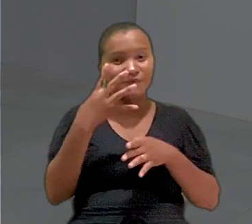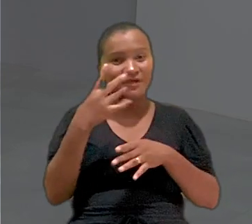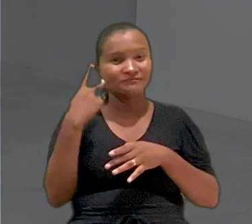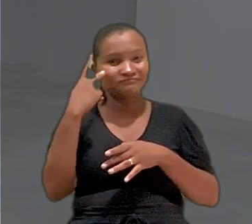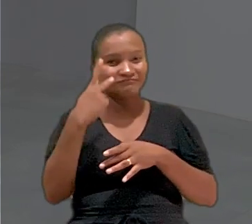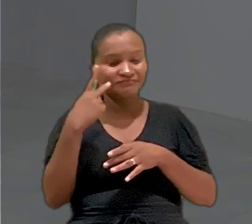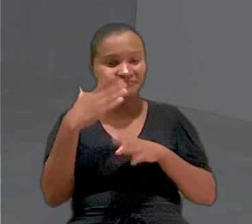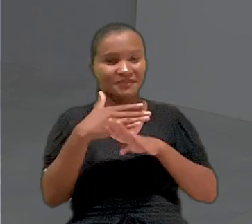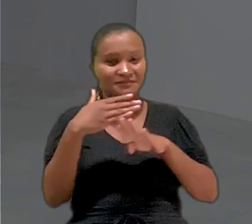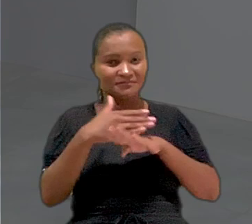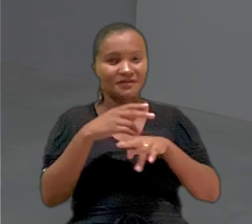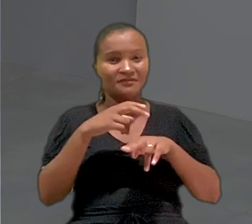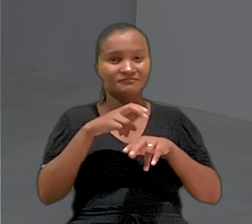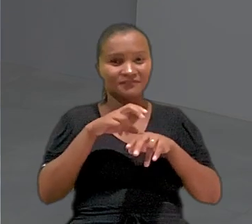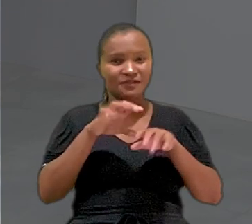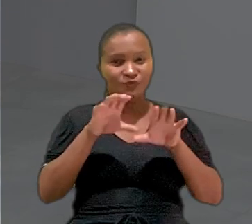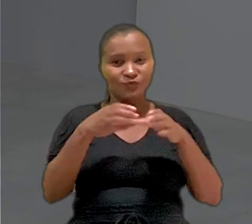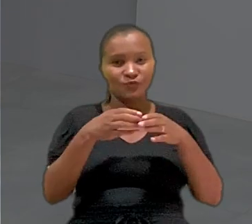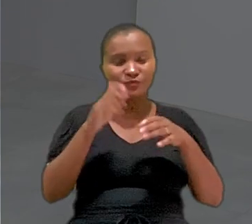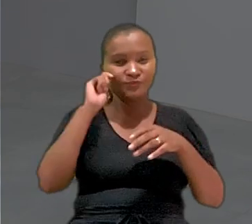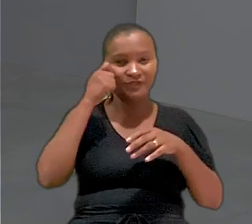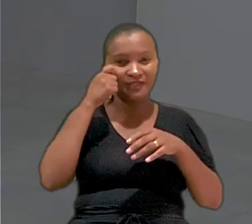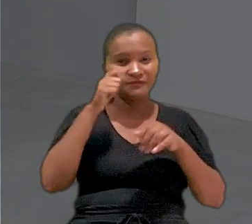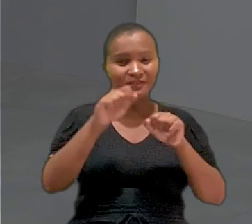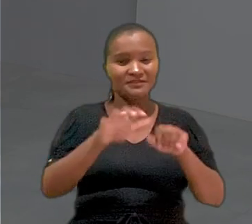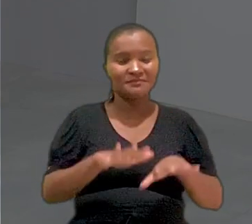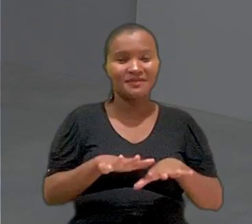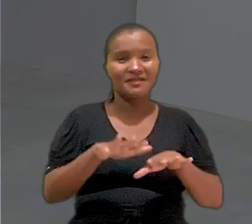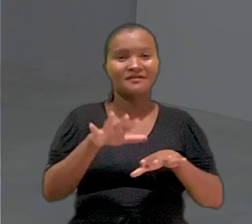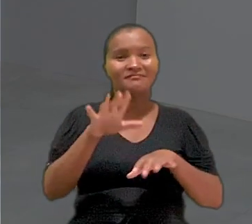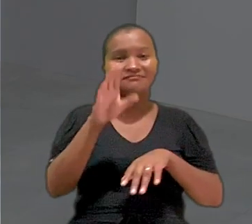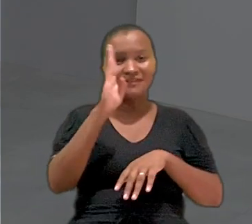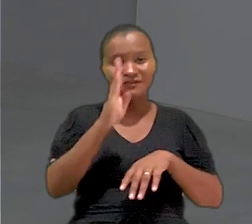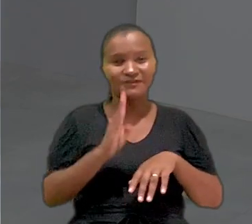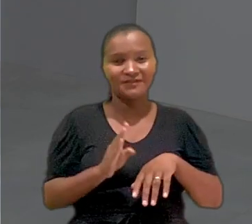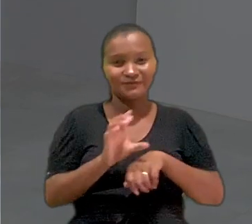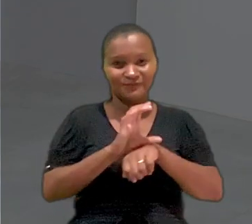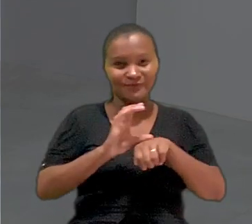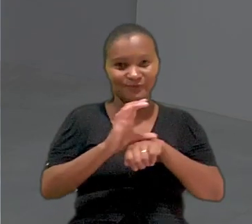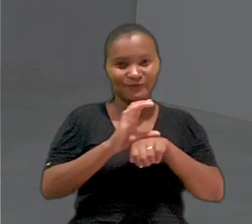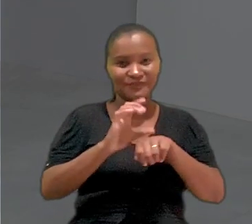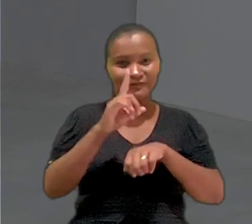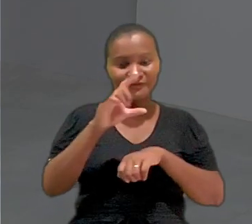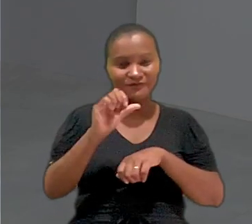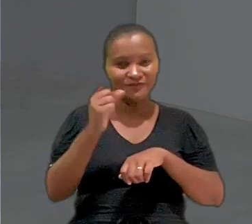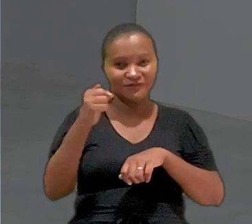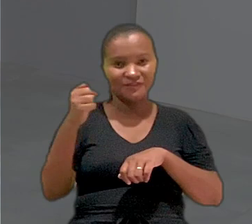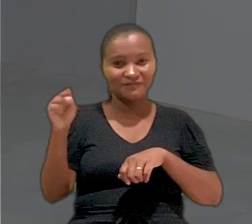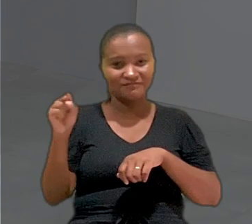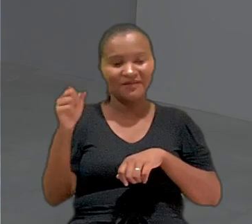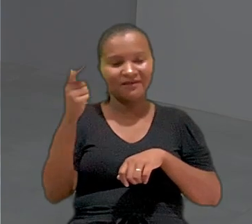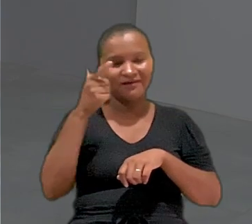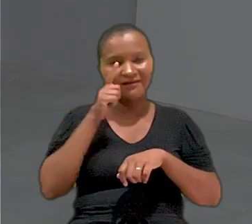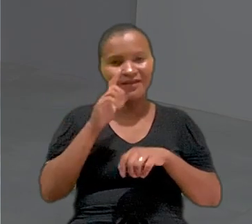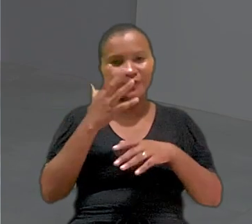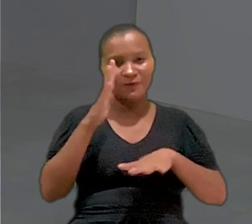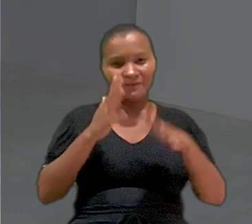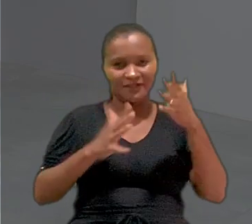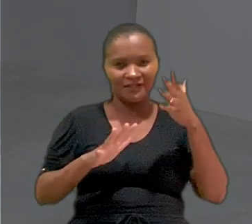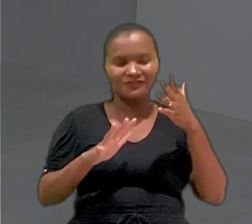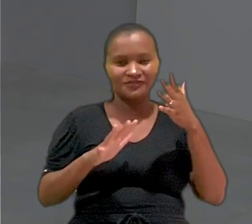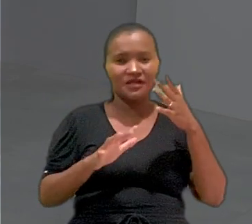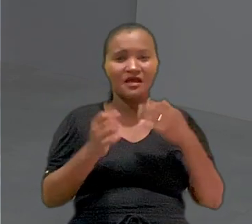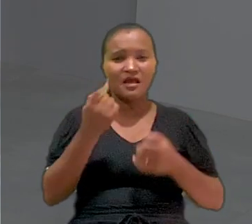parlamentares que integraram a bancada negra da Assembleia Nacional Constituinte de 1988 receberam a homenagem.